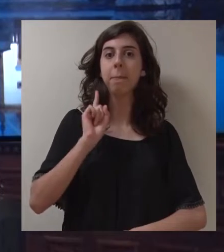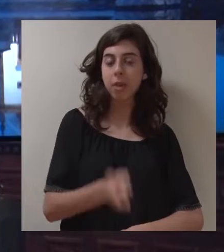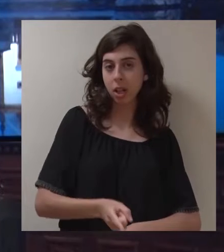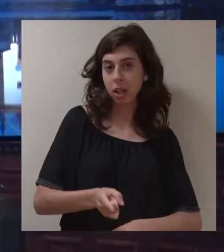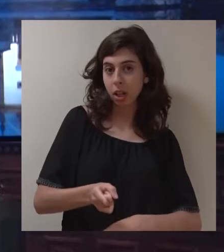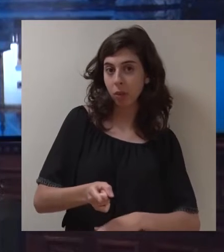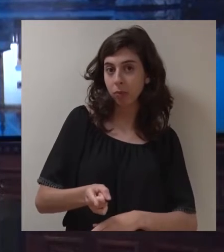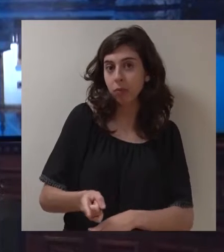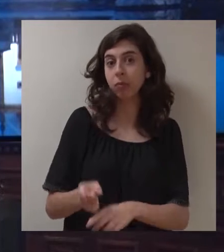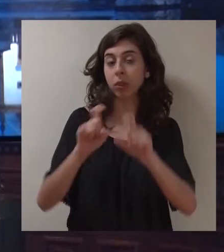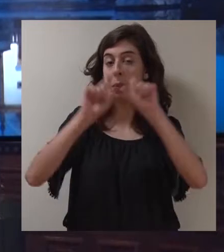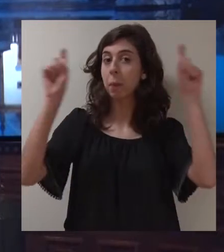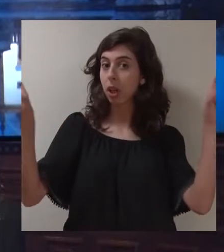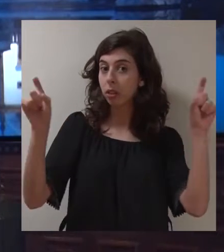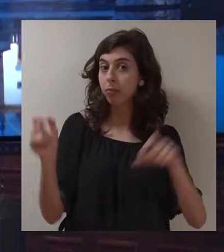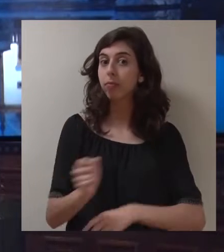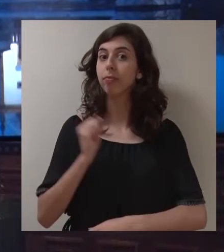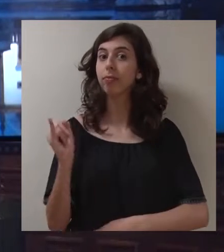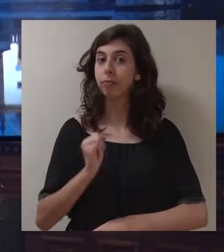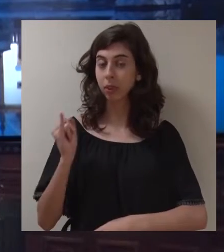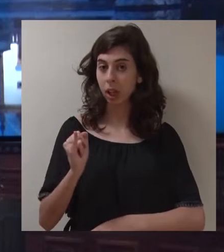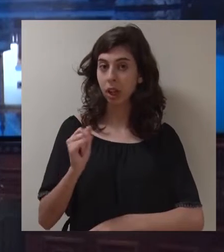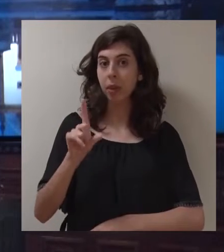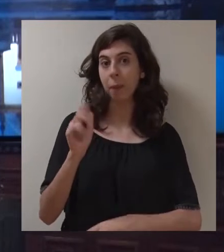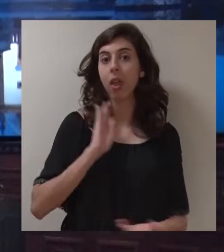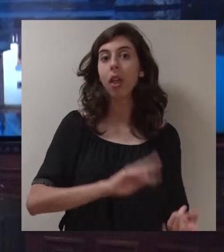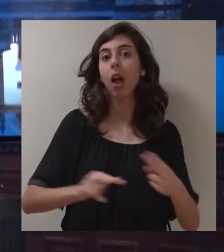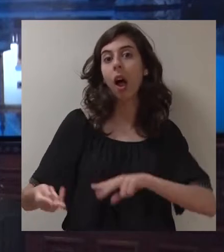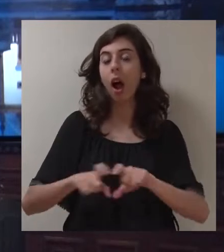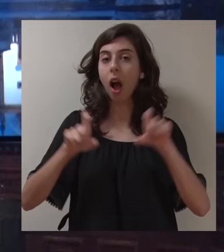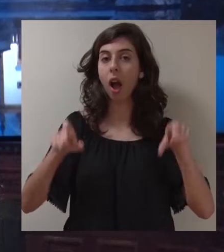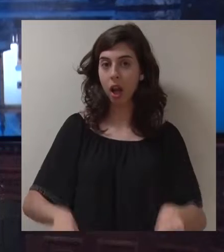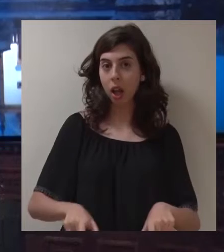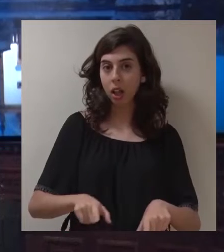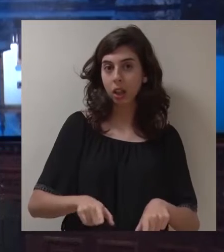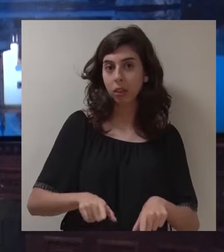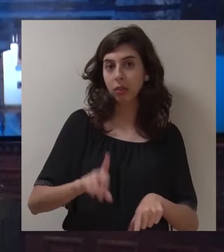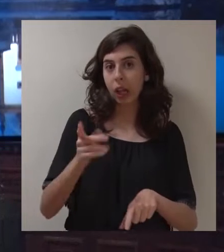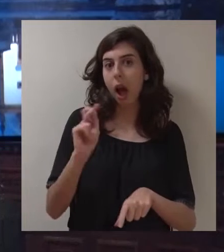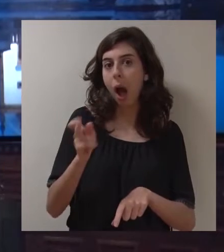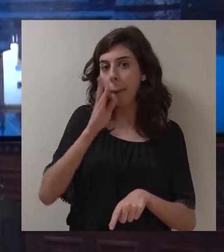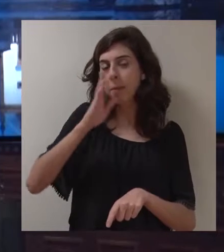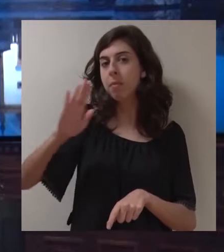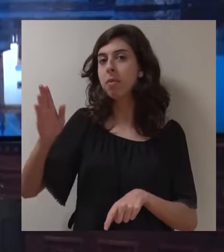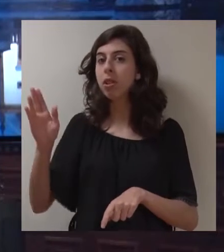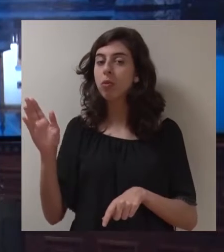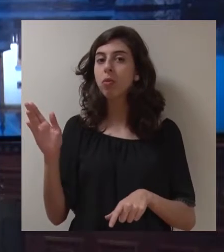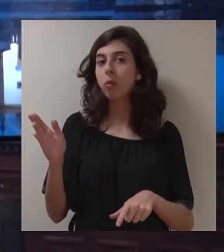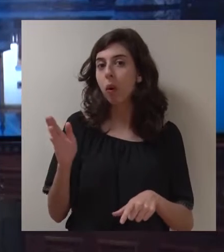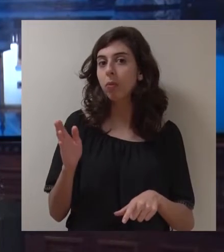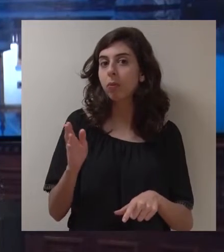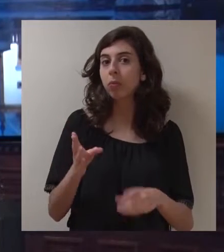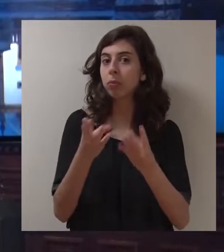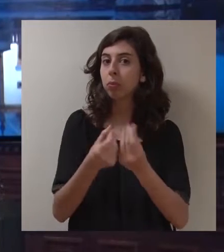obrigação das entidades, das instituições e da Câmara Municipal de Gaia, que se habituou ao longo dos últimos seis anos a